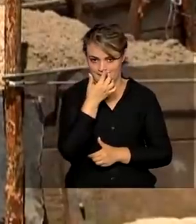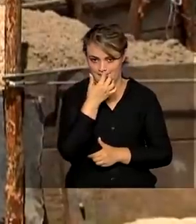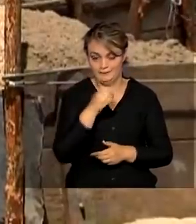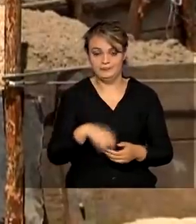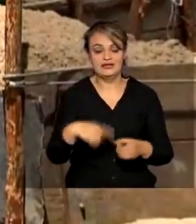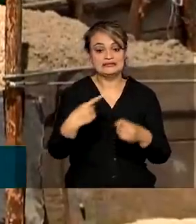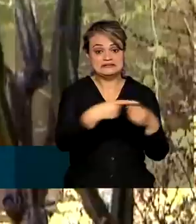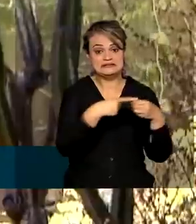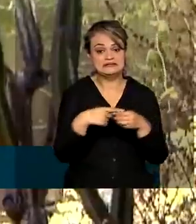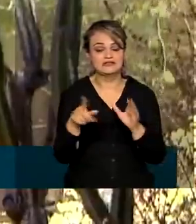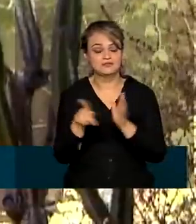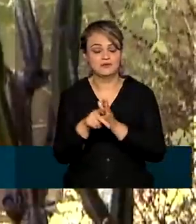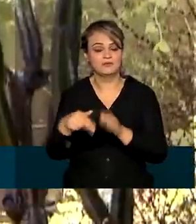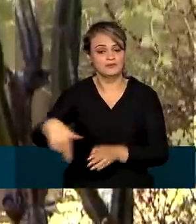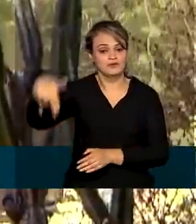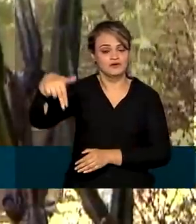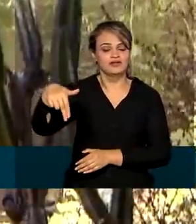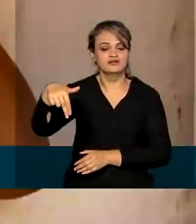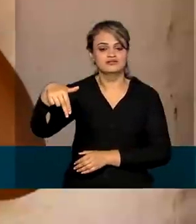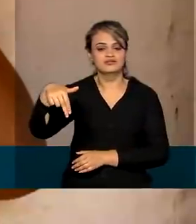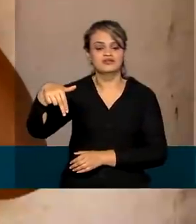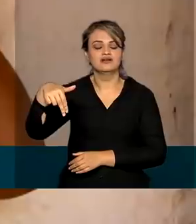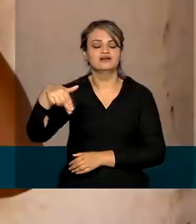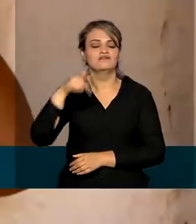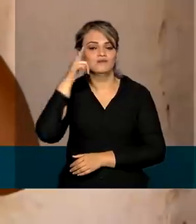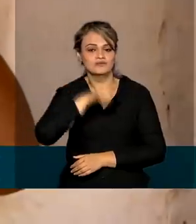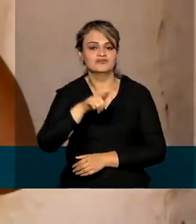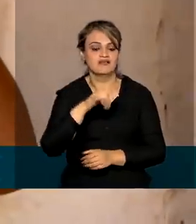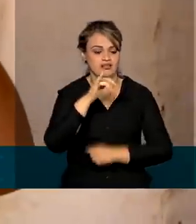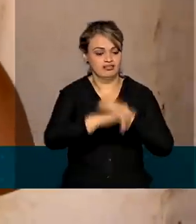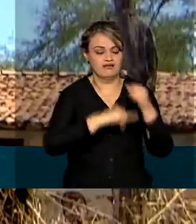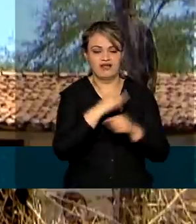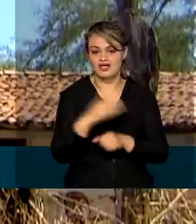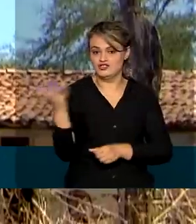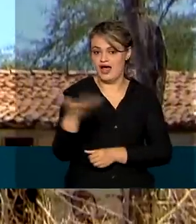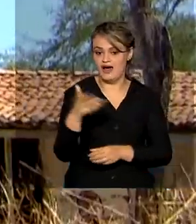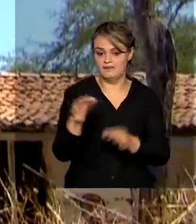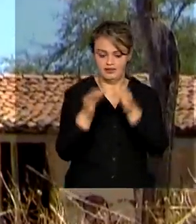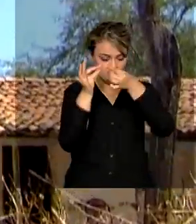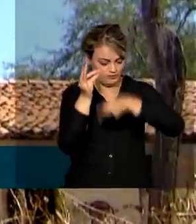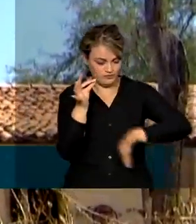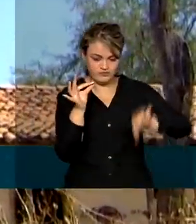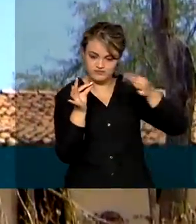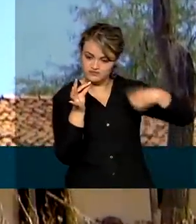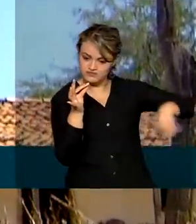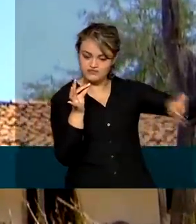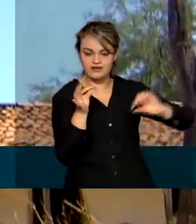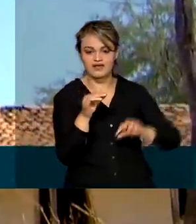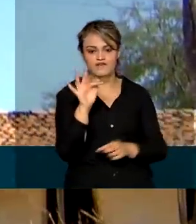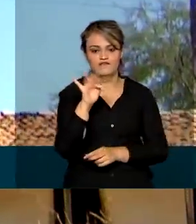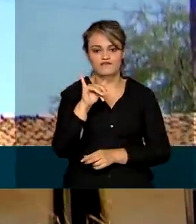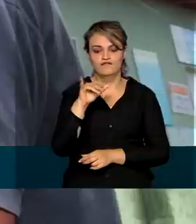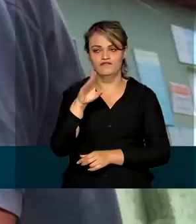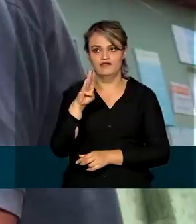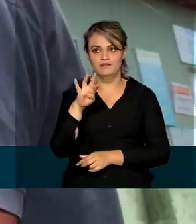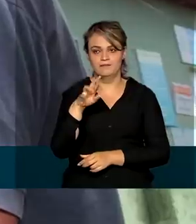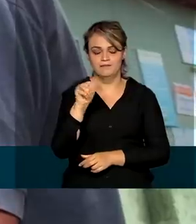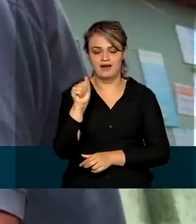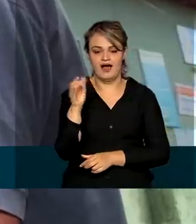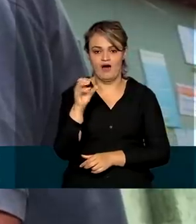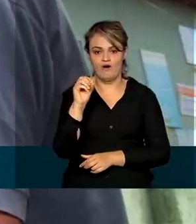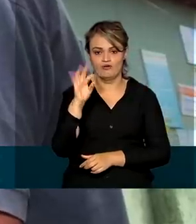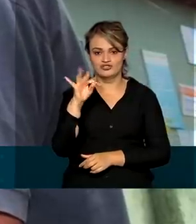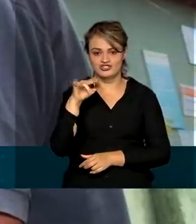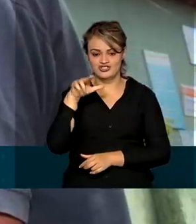Cidades nordestinas vão poder contar com internet rápida por cabos de fibra ótica. Mossoró é uma